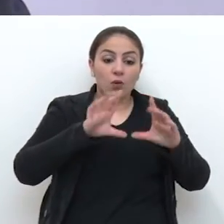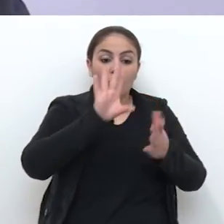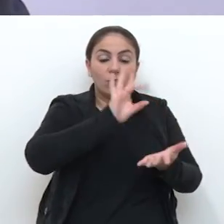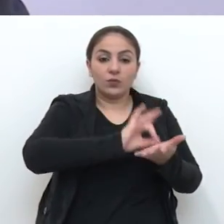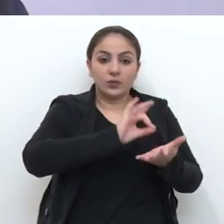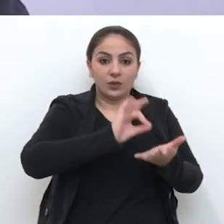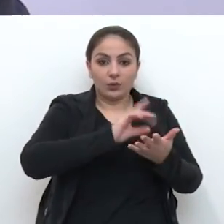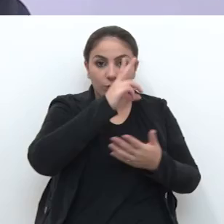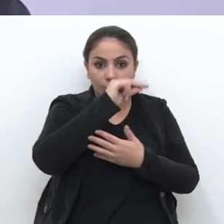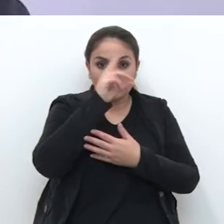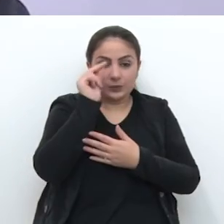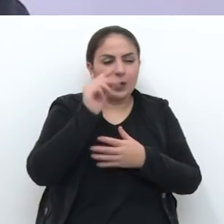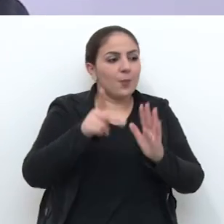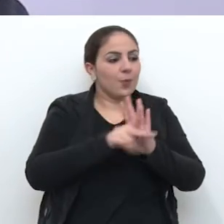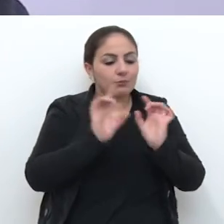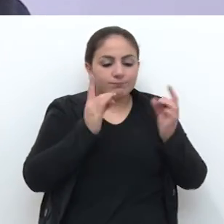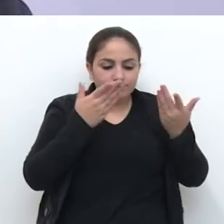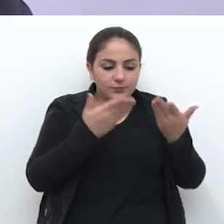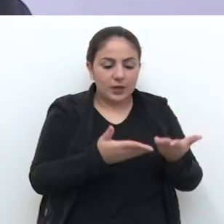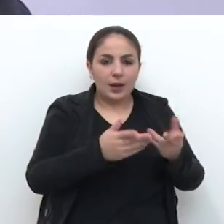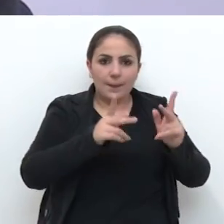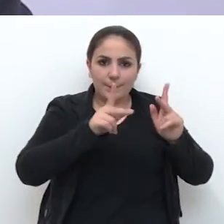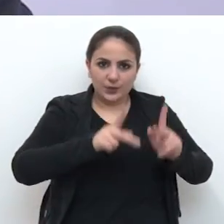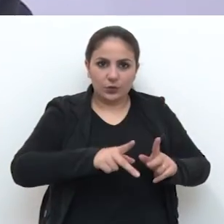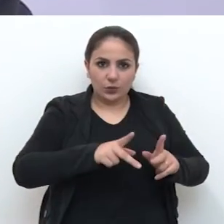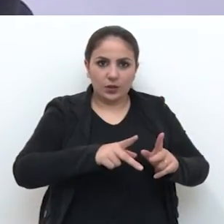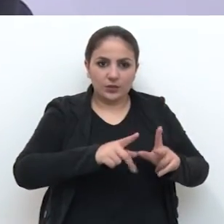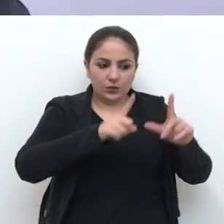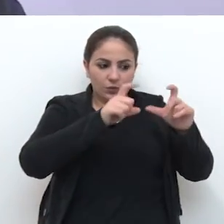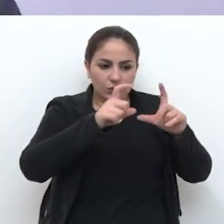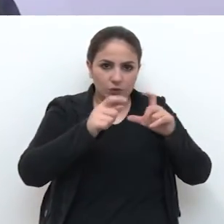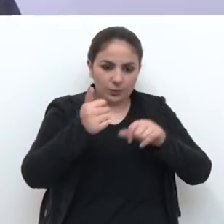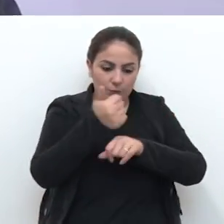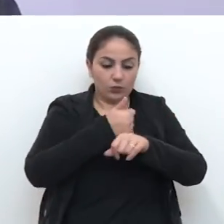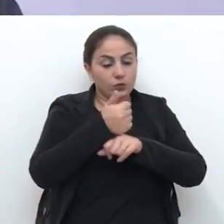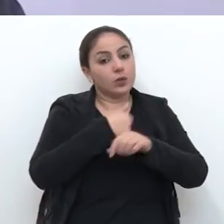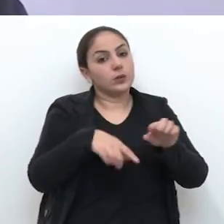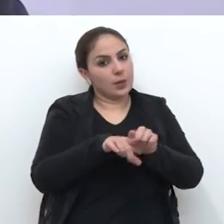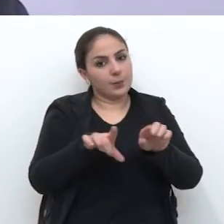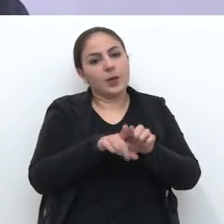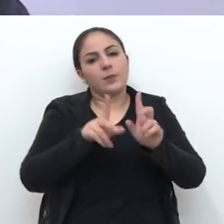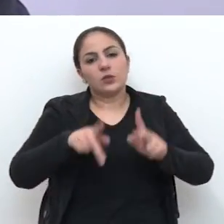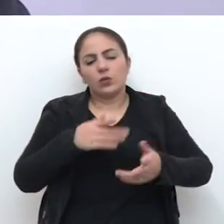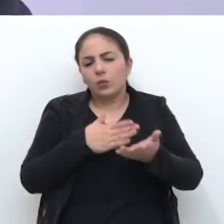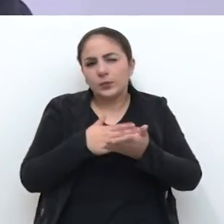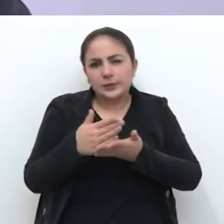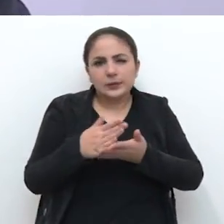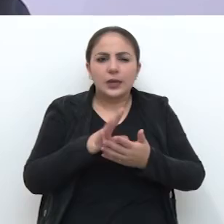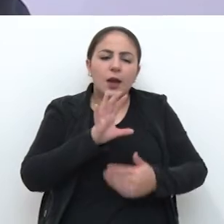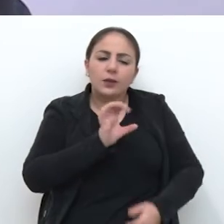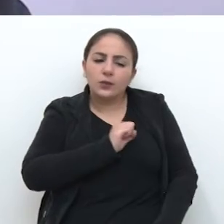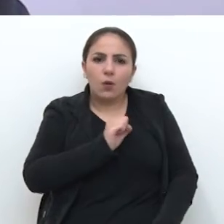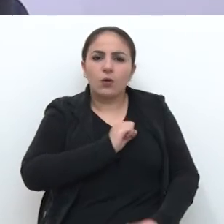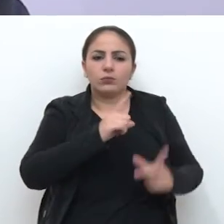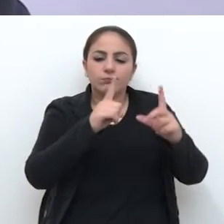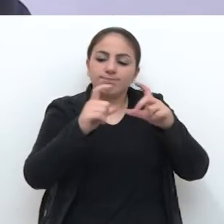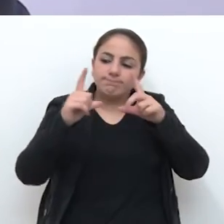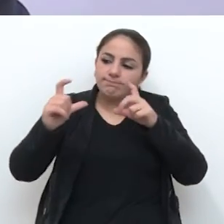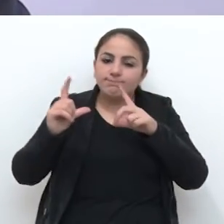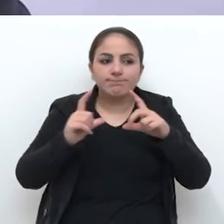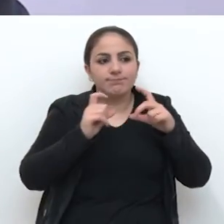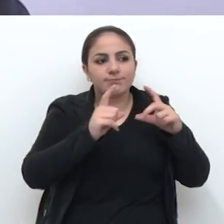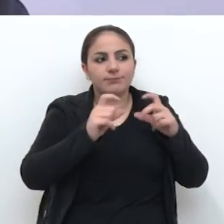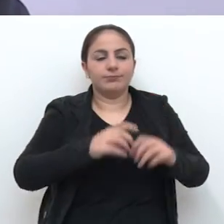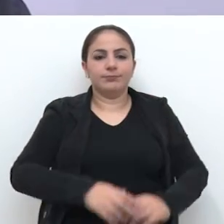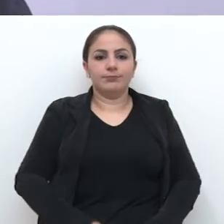concurso voltado a fotógrafos profissionais, mas também amadores, amantes da fotografia, que gostam de